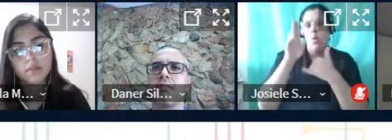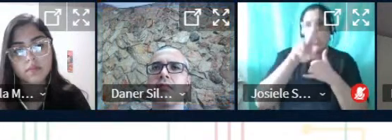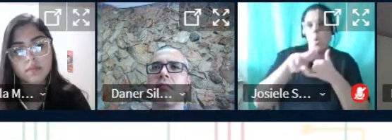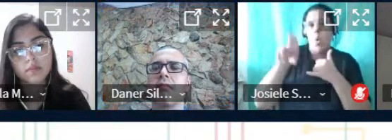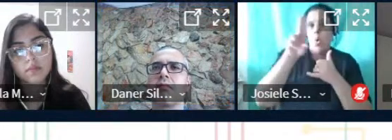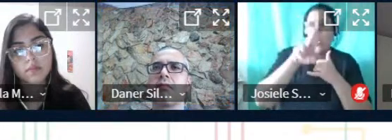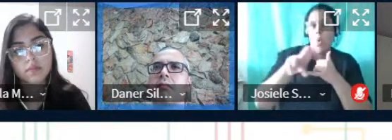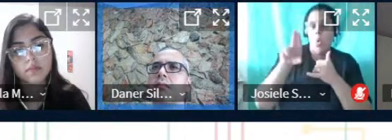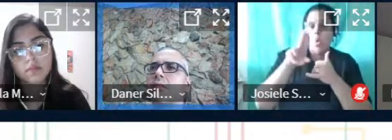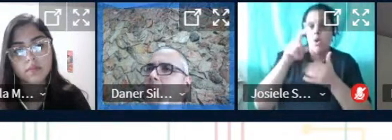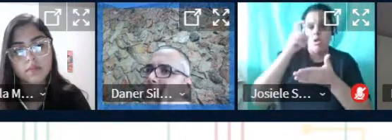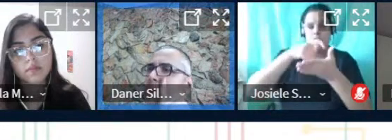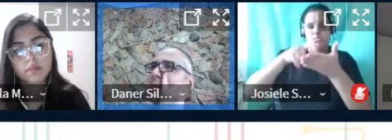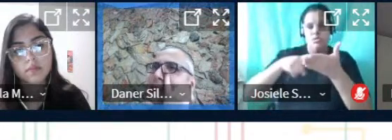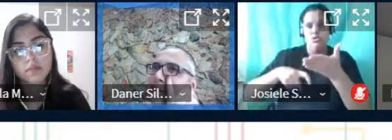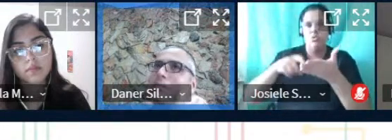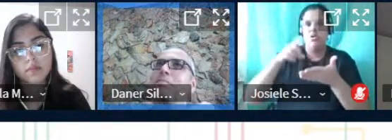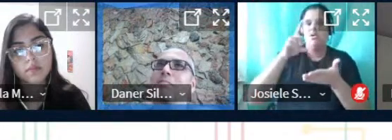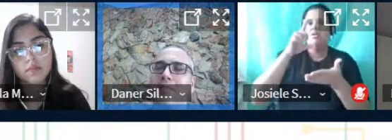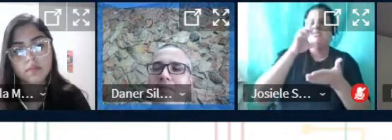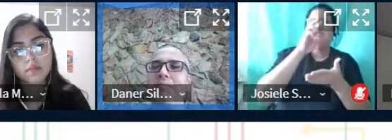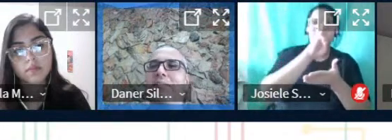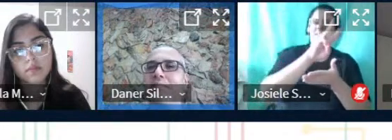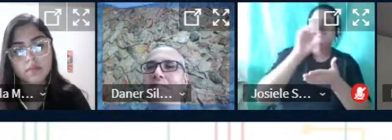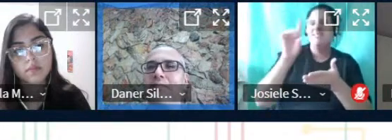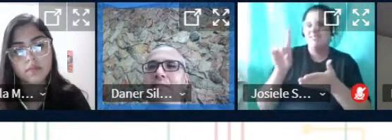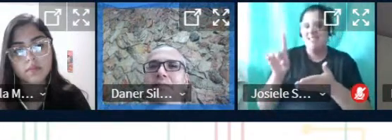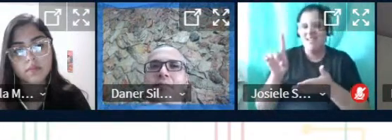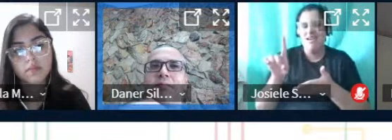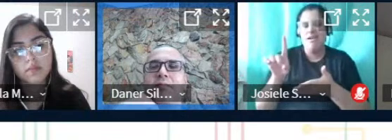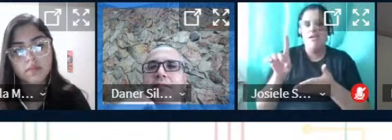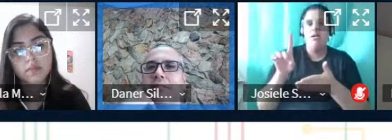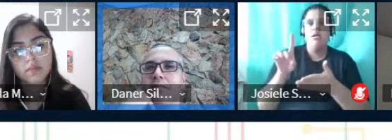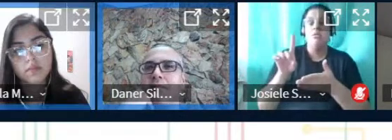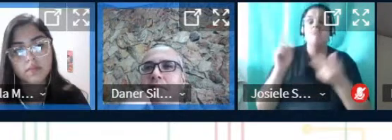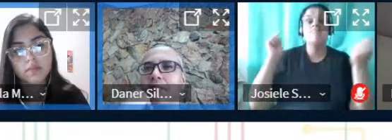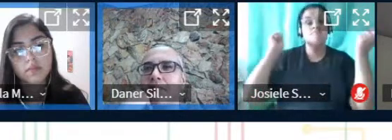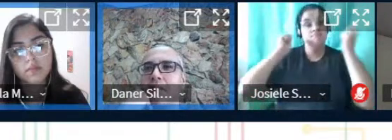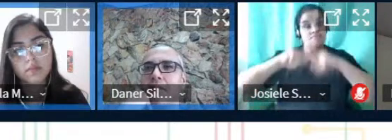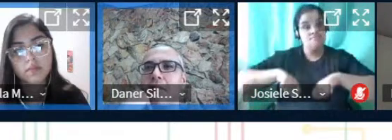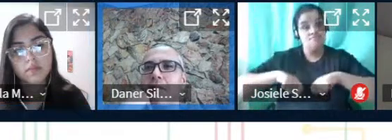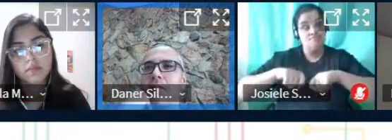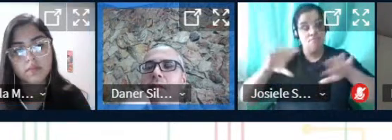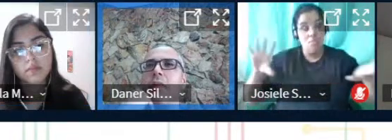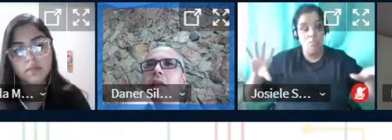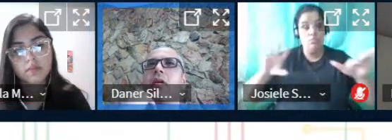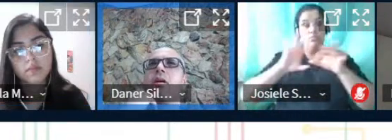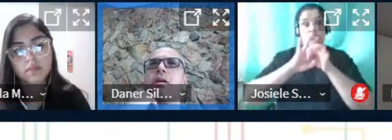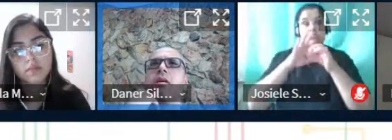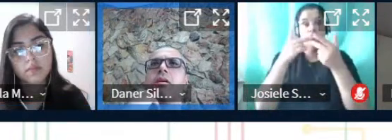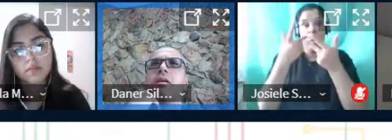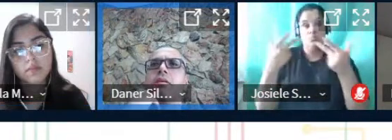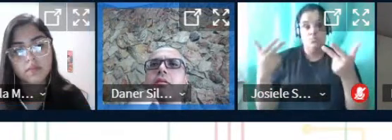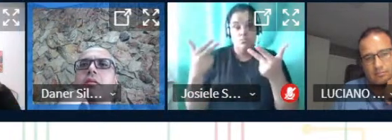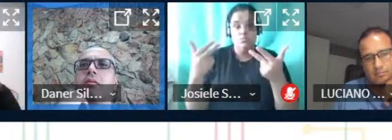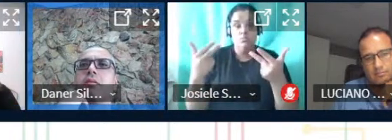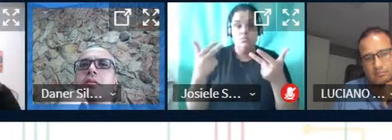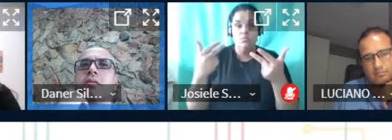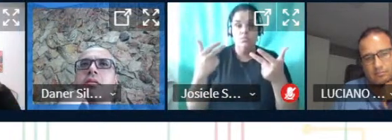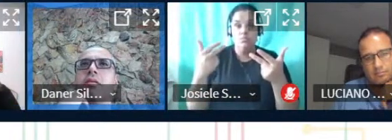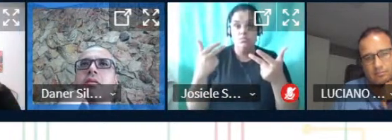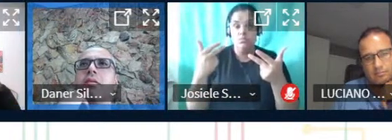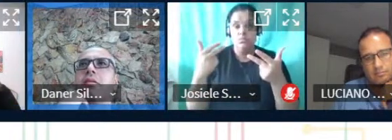impressoras 3D corte laser eu fico imaginando a potencialidade de juntar essas coisas em que esse objeto